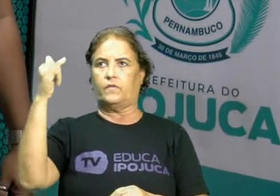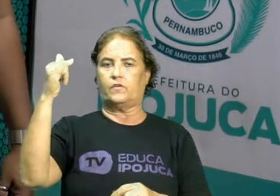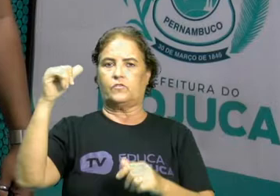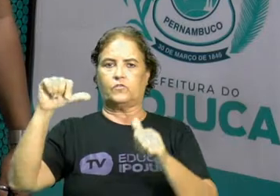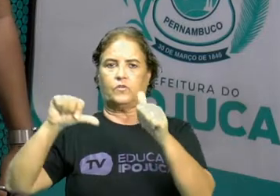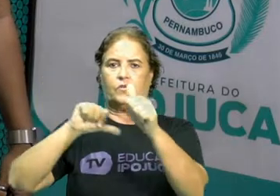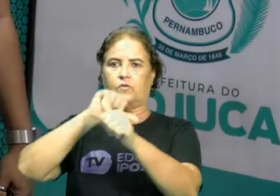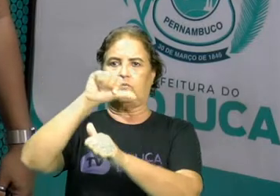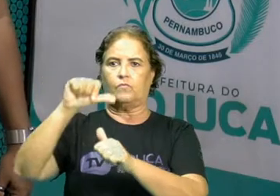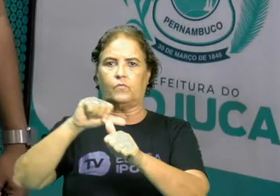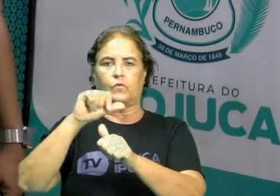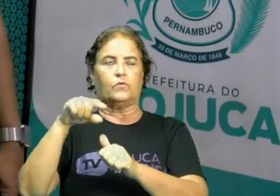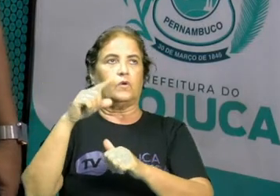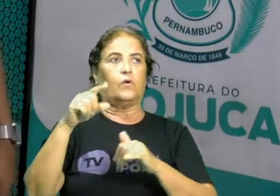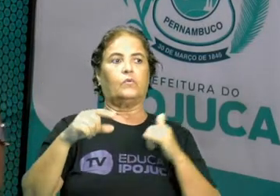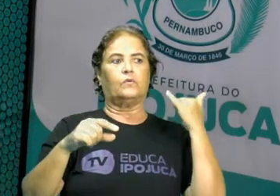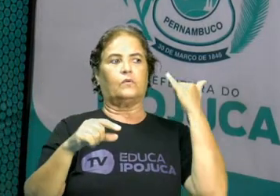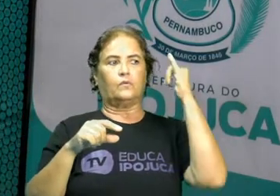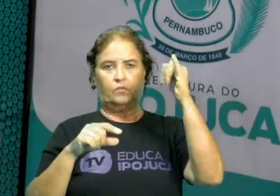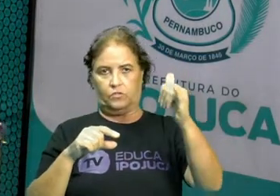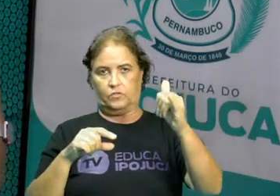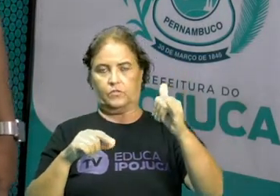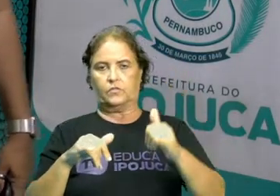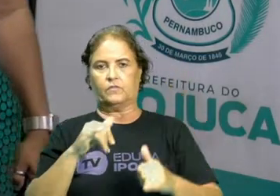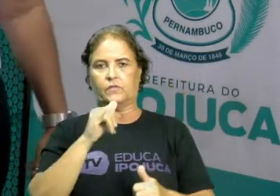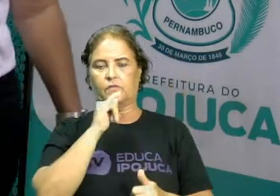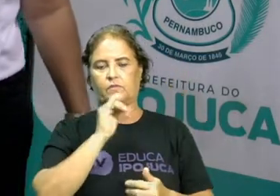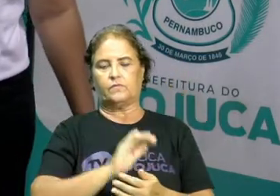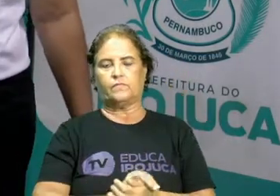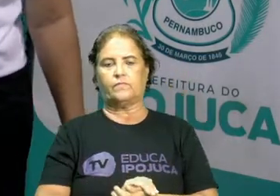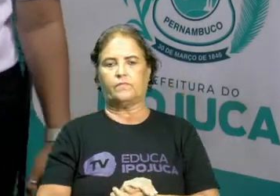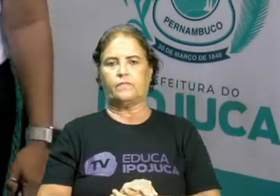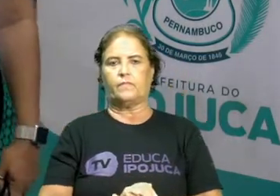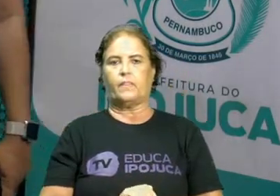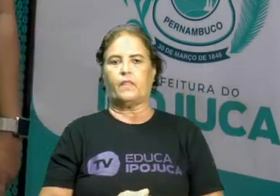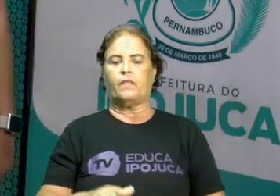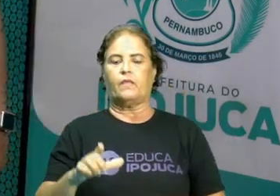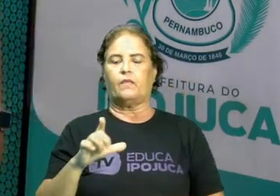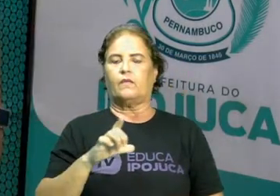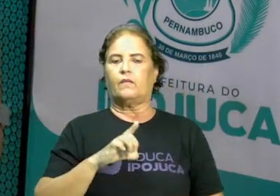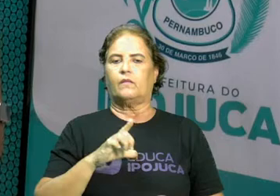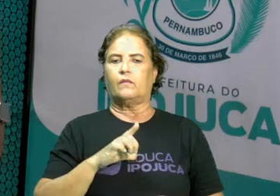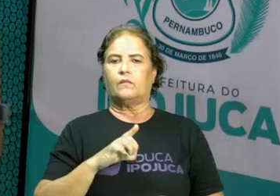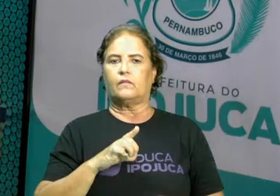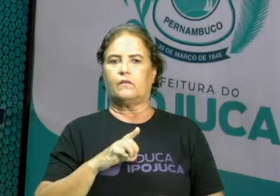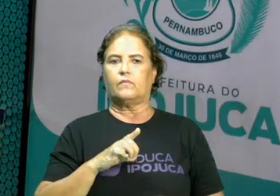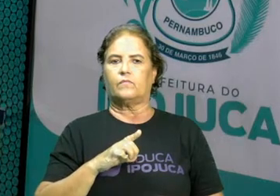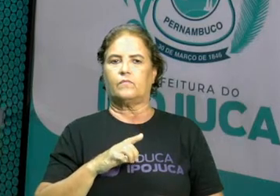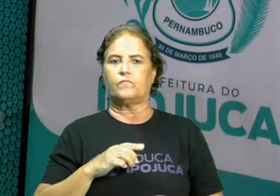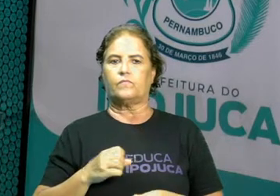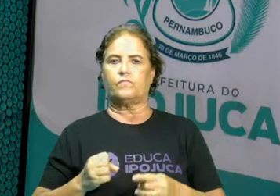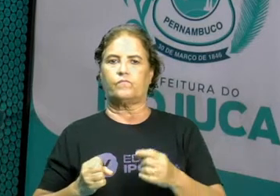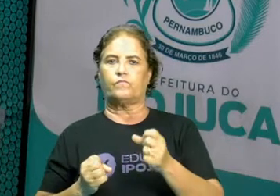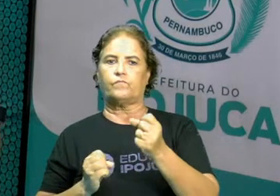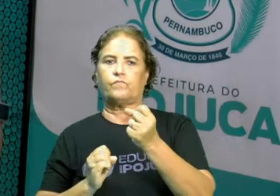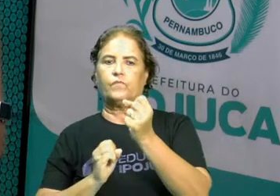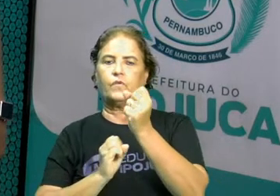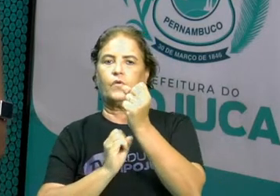mais ou menos isso que a gente vai conhecer. Então, por exemplo, eu tenho o nós chamamos de usinas